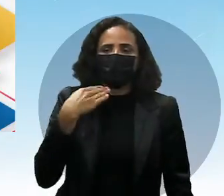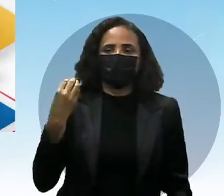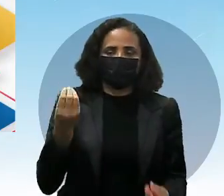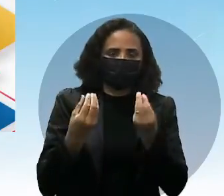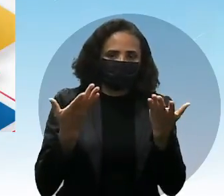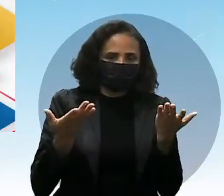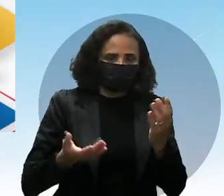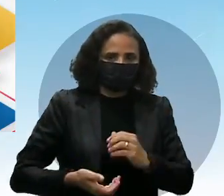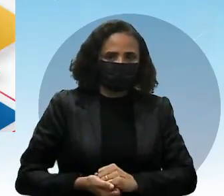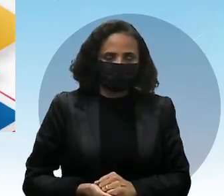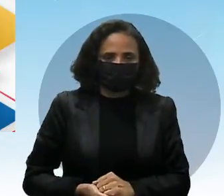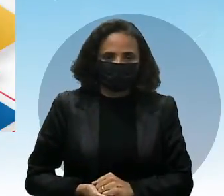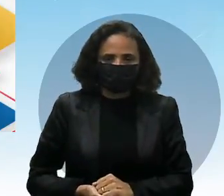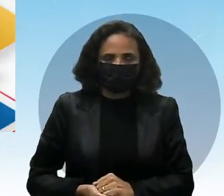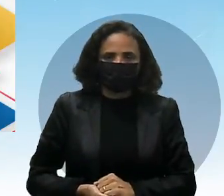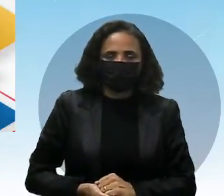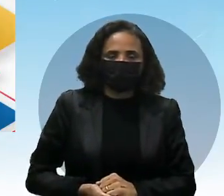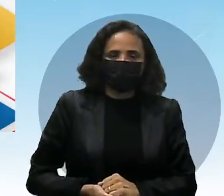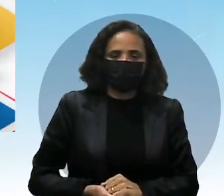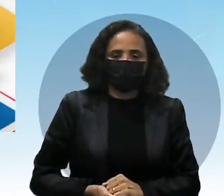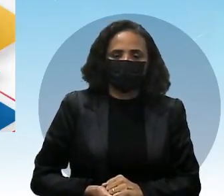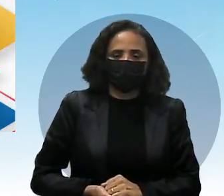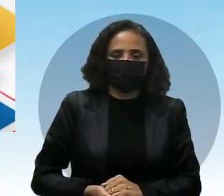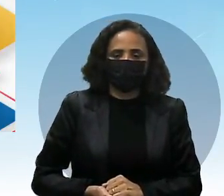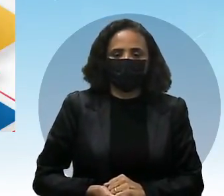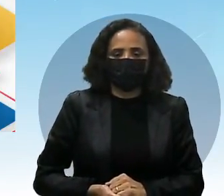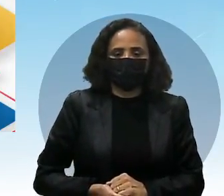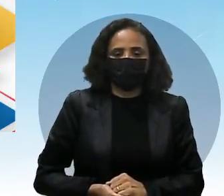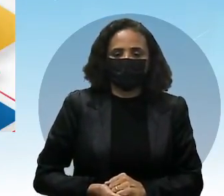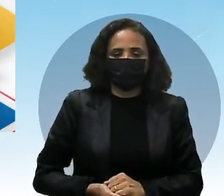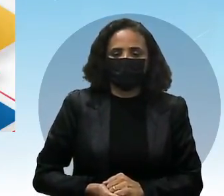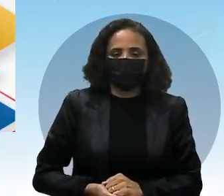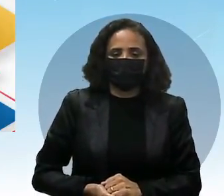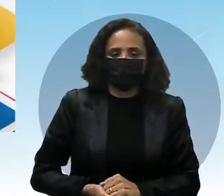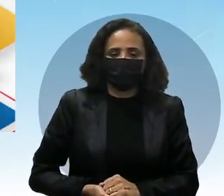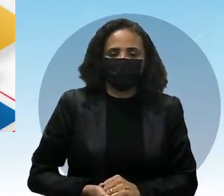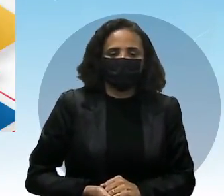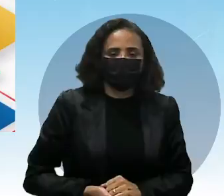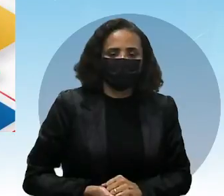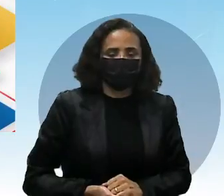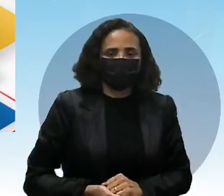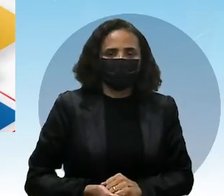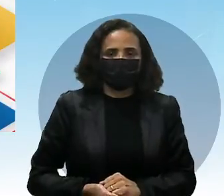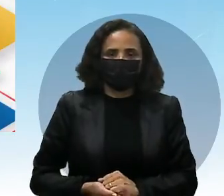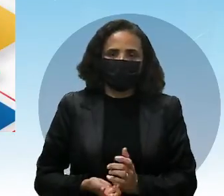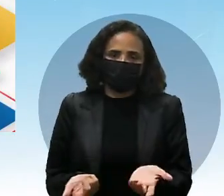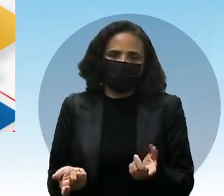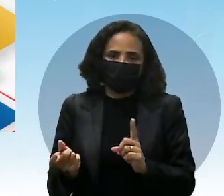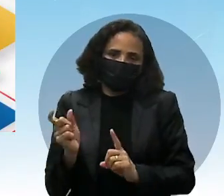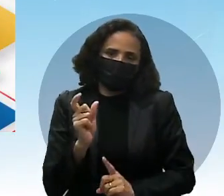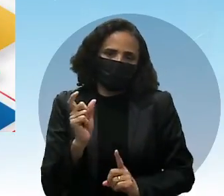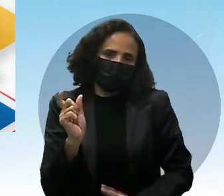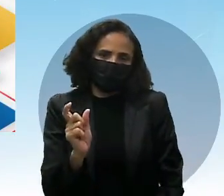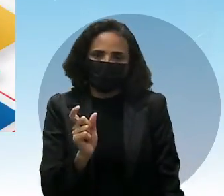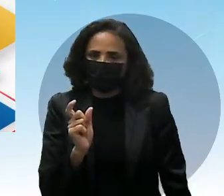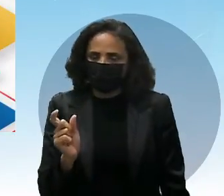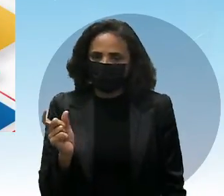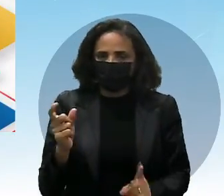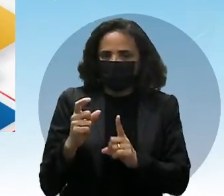levando. Então, aí, ó, é mais uma questão de vocabulário, certo?